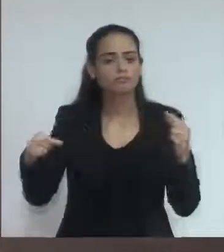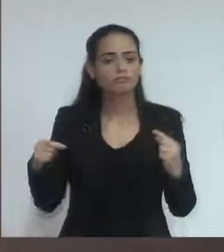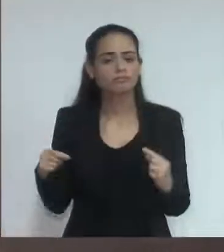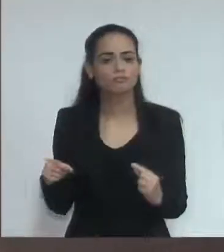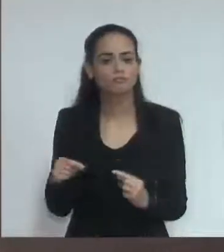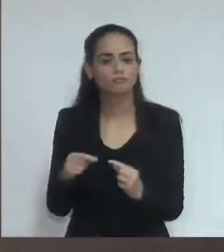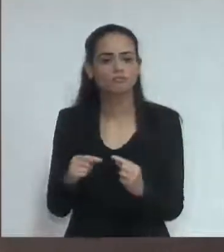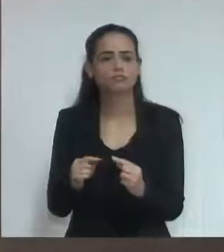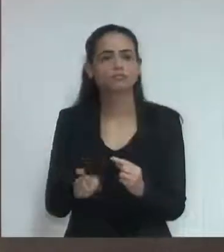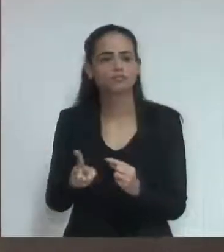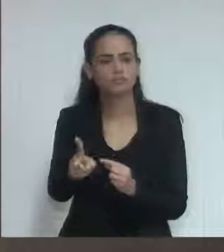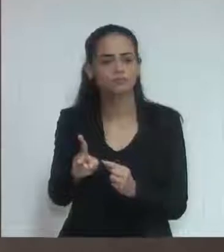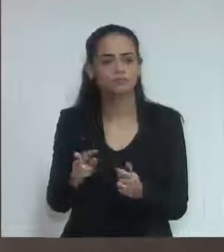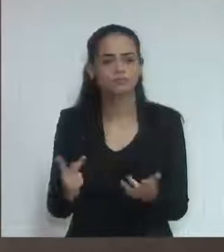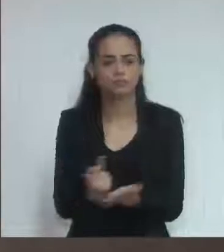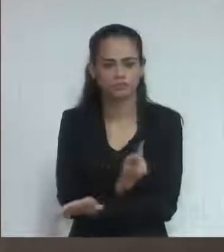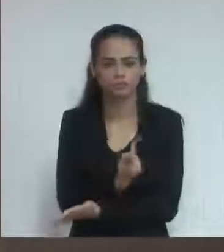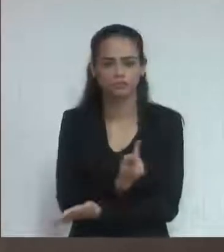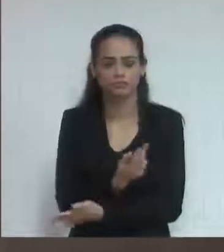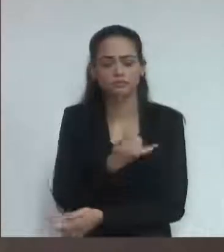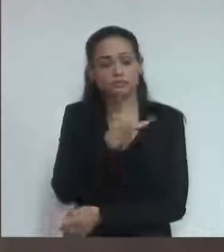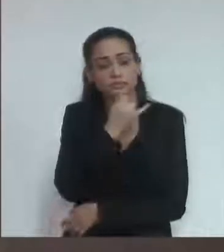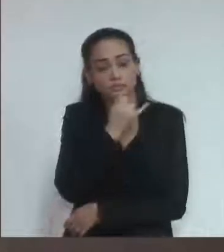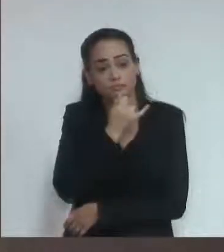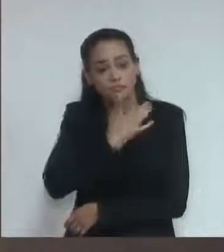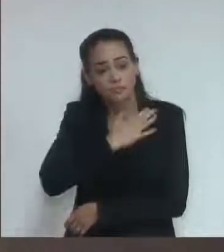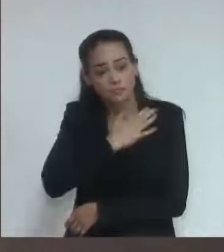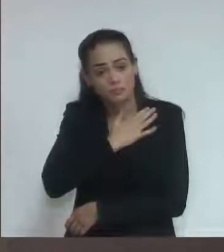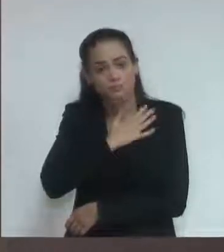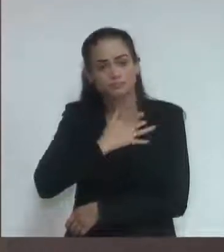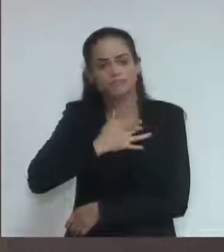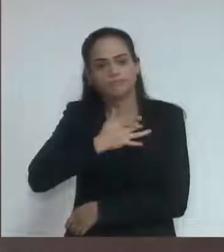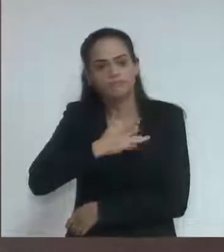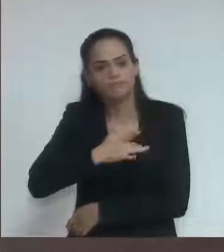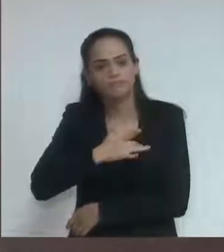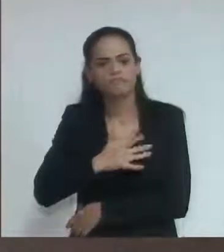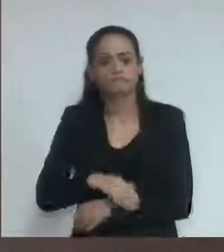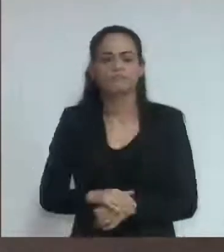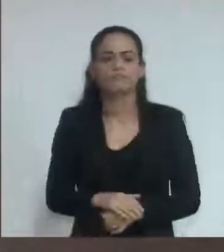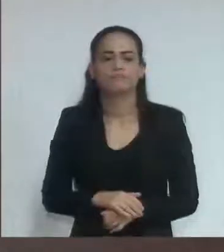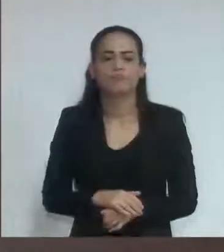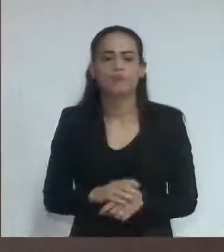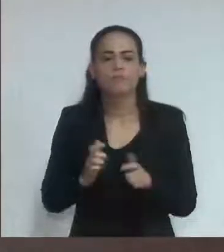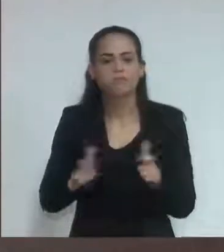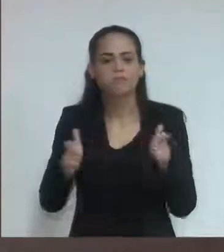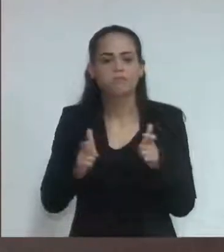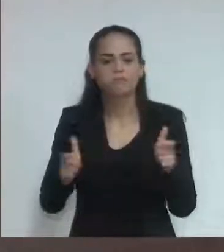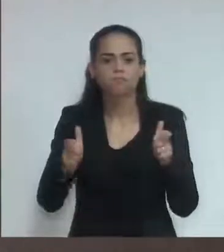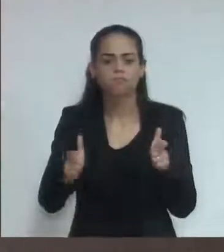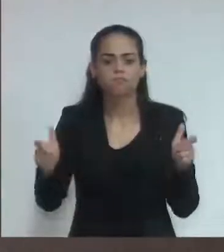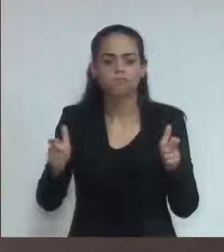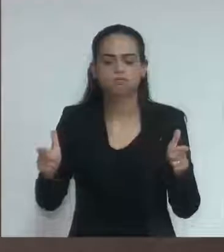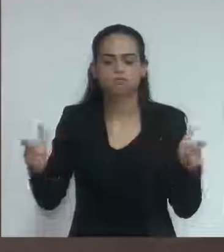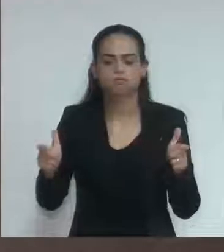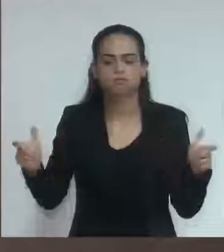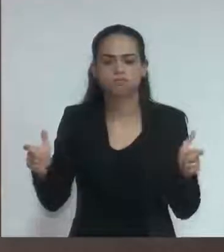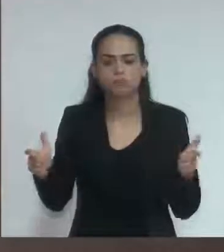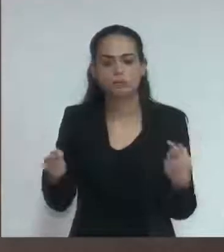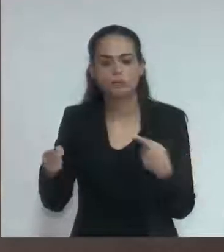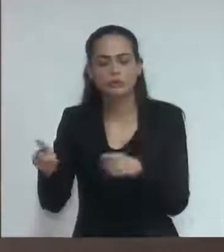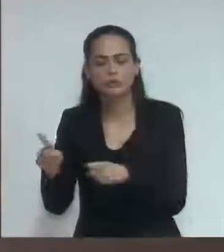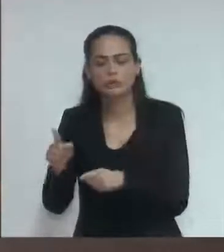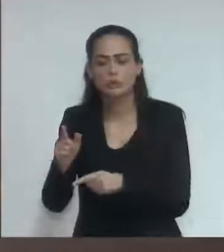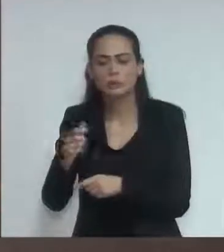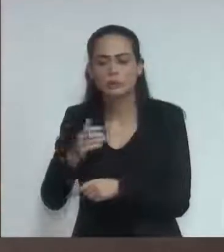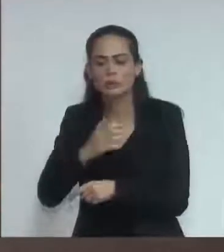e infelizmente isso tem crescido que nós temos visto principalmente nas redes sociais